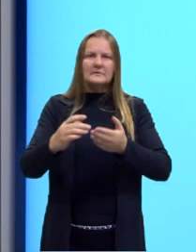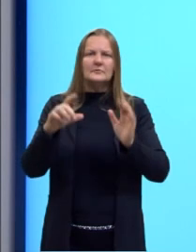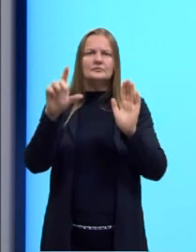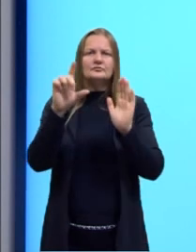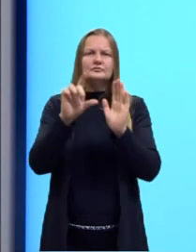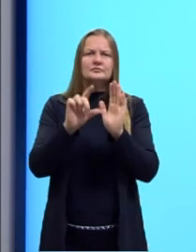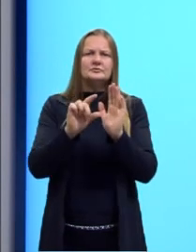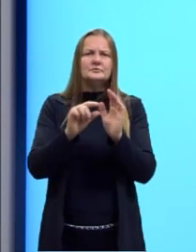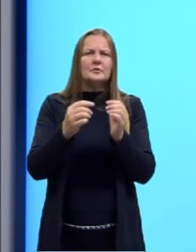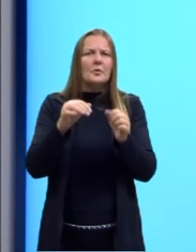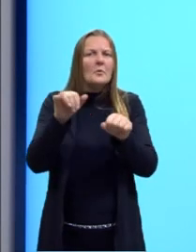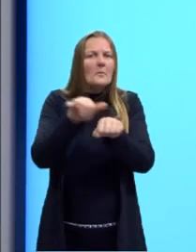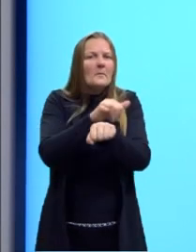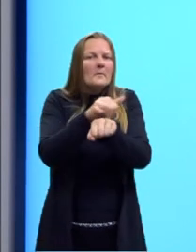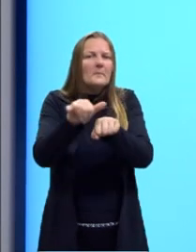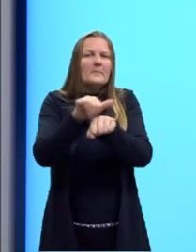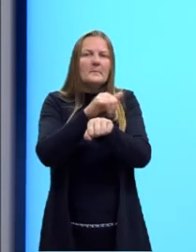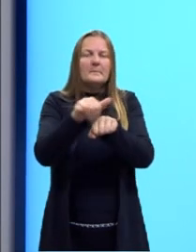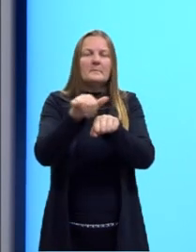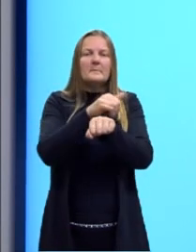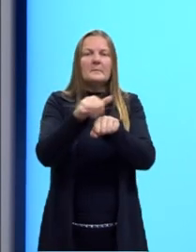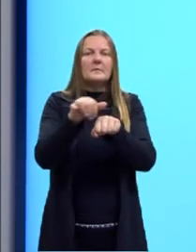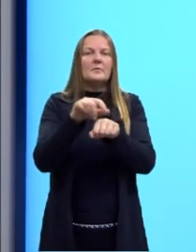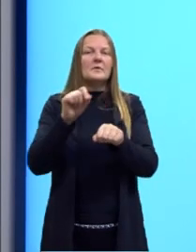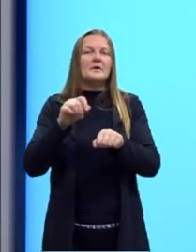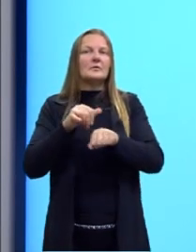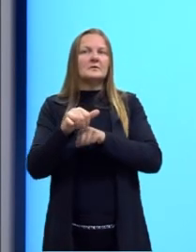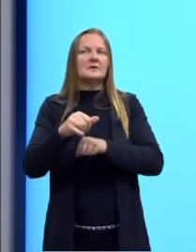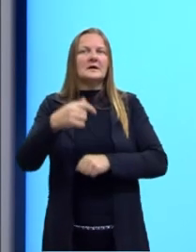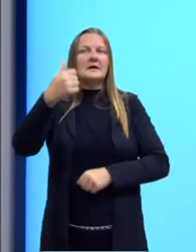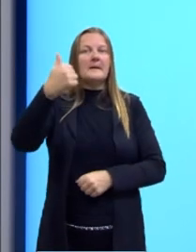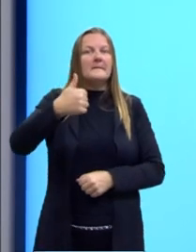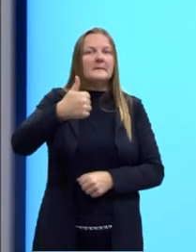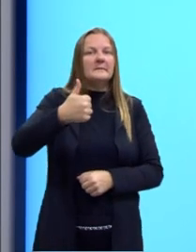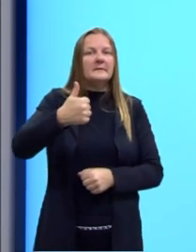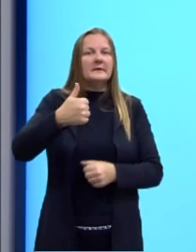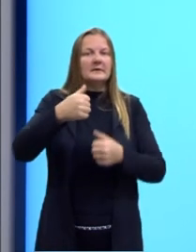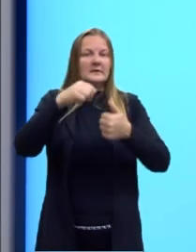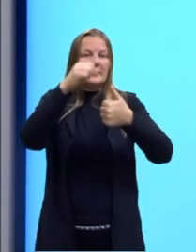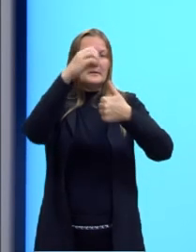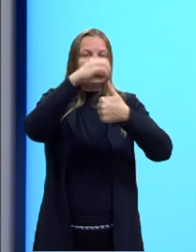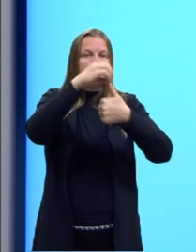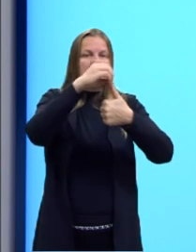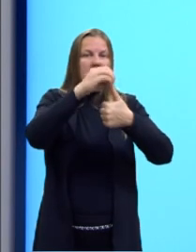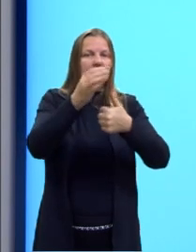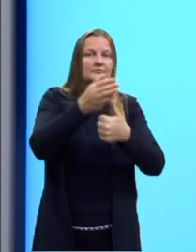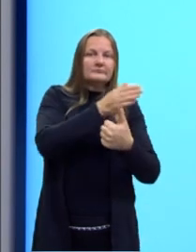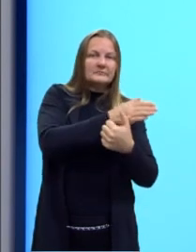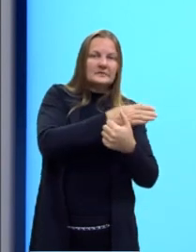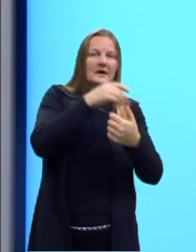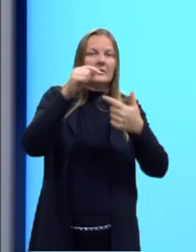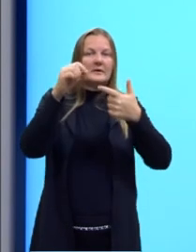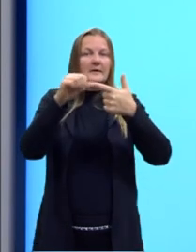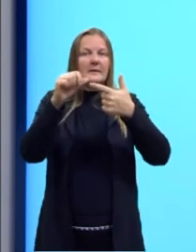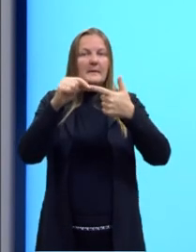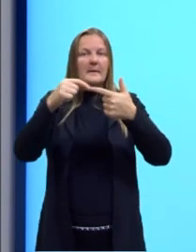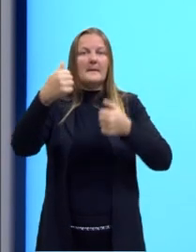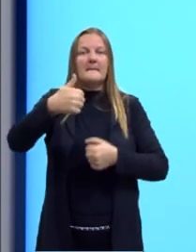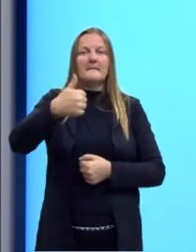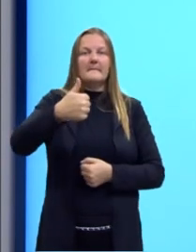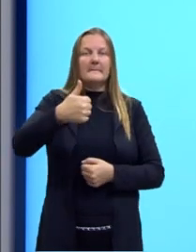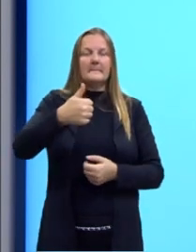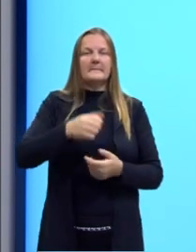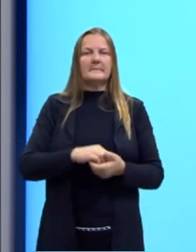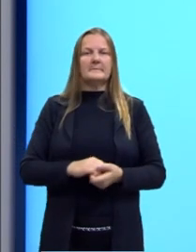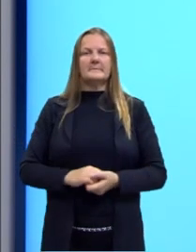a nossa probabilidade de alguma coisa acontecer. Lá na zero, a probabilidade era maior. Aqui, vai ficando cada